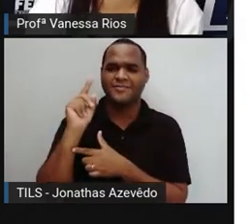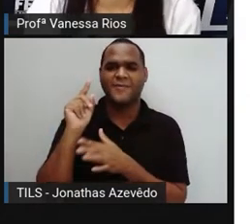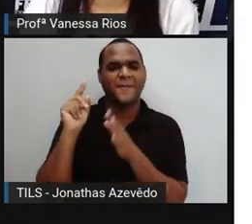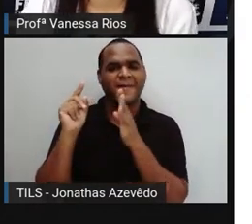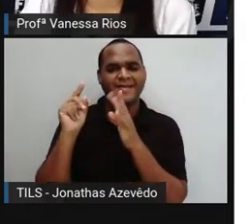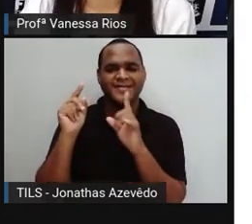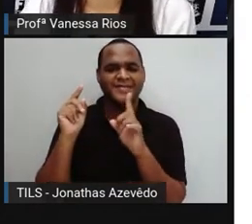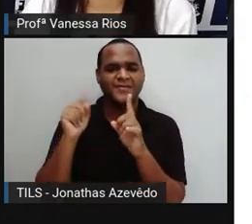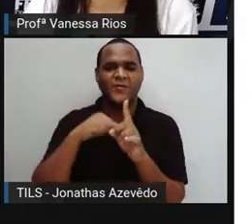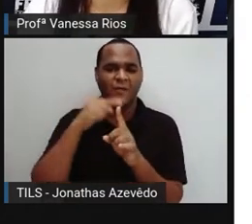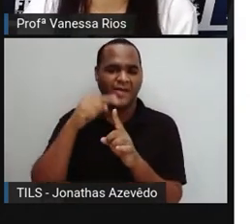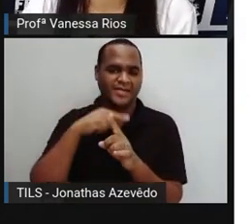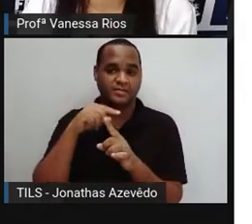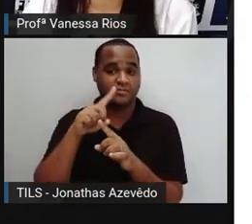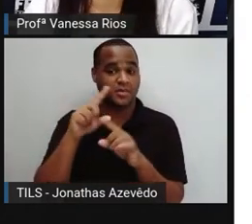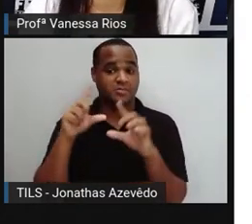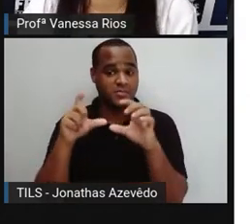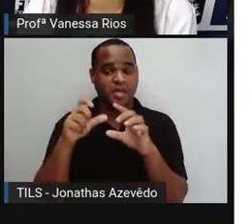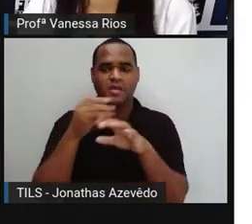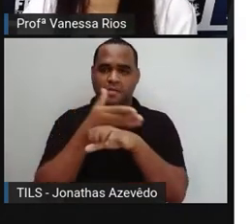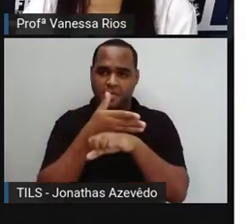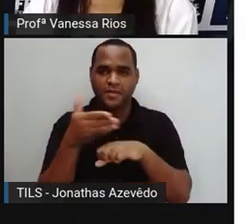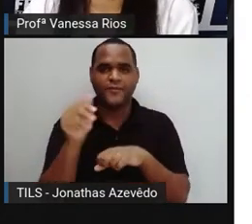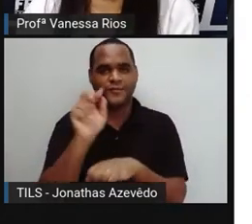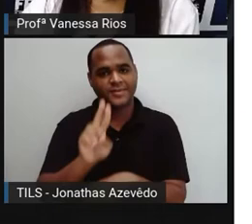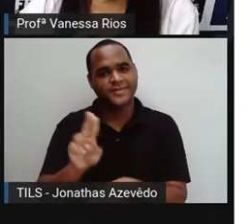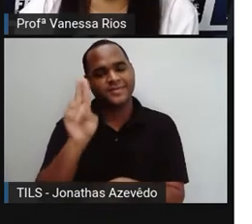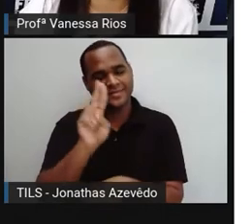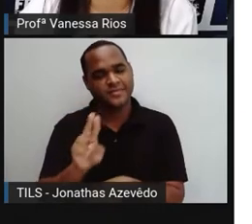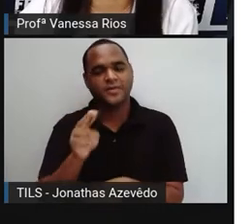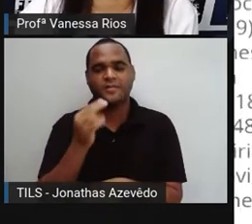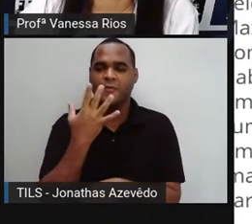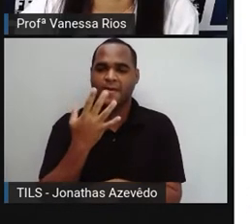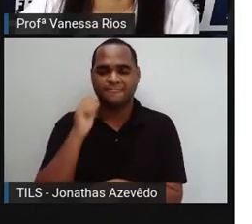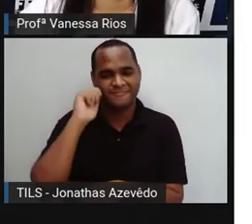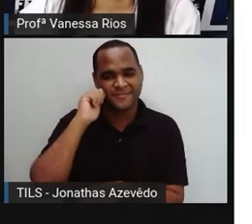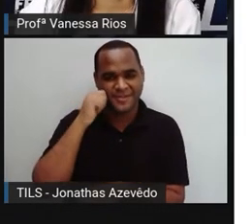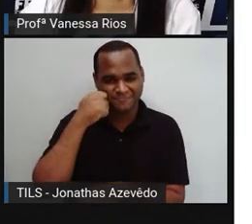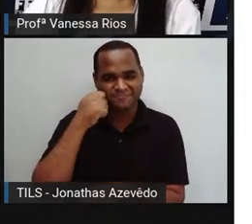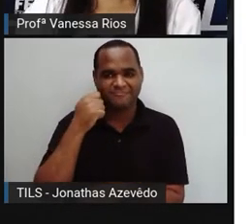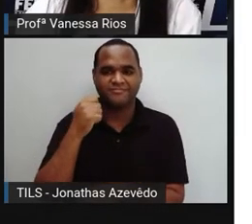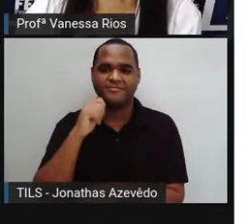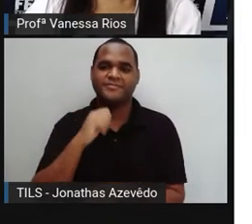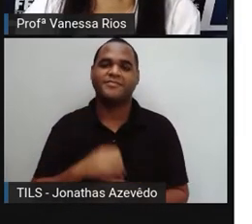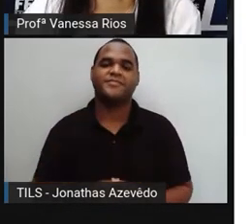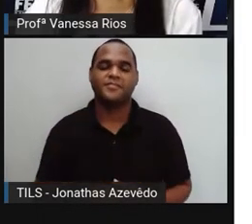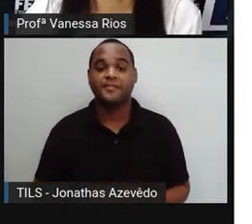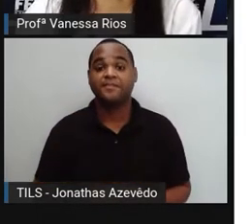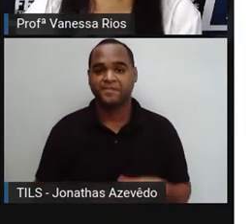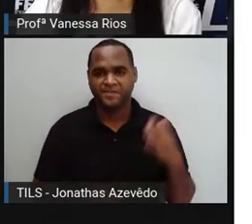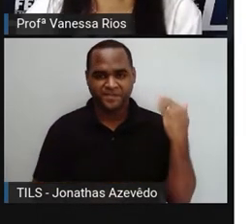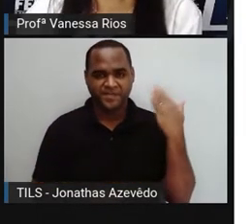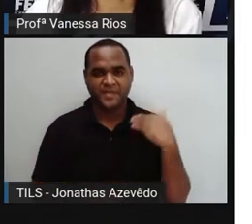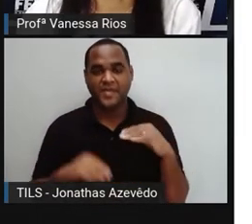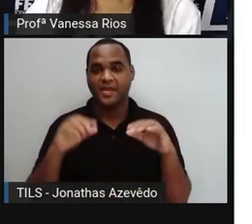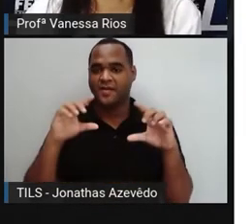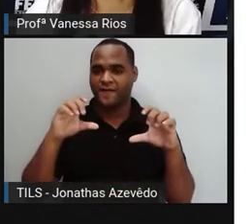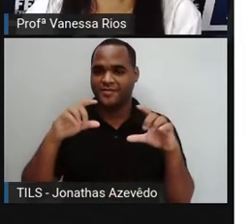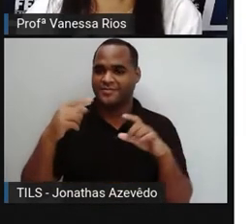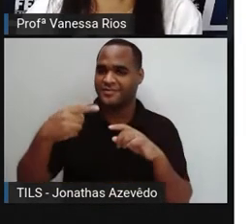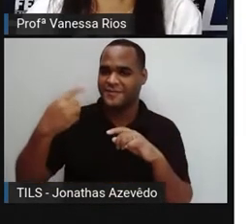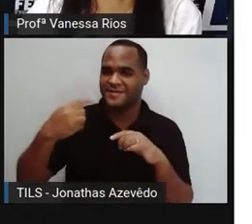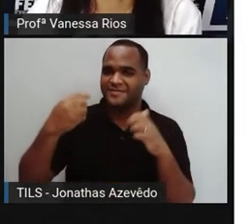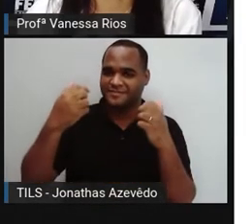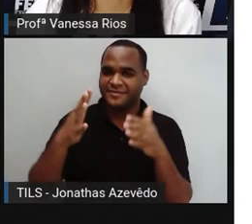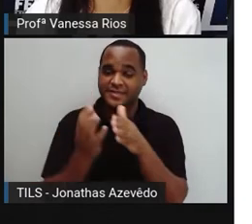preto, ou preto e branco, que utilizava sempre essas duas cores. E aí a primeira fotografia colorida